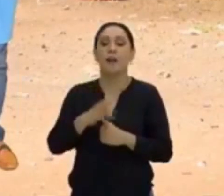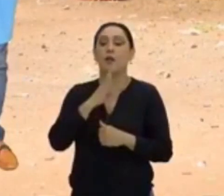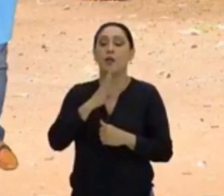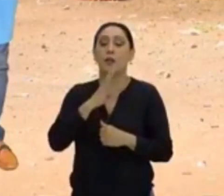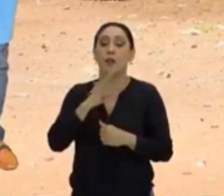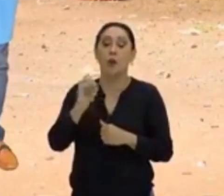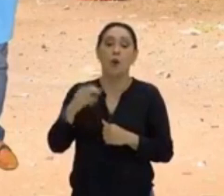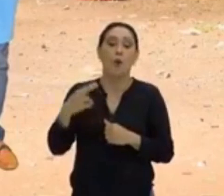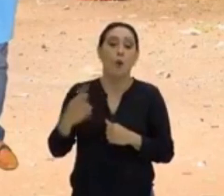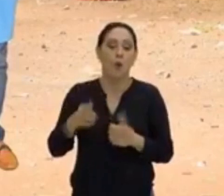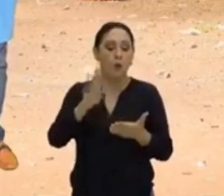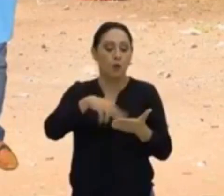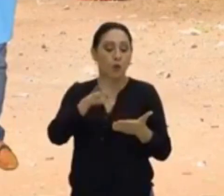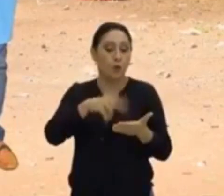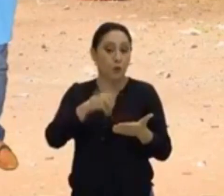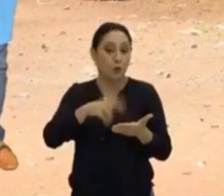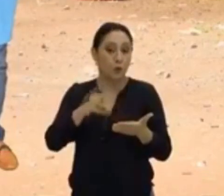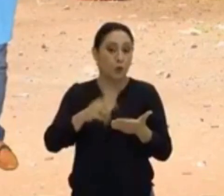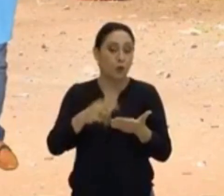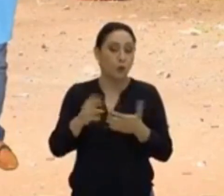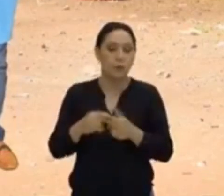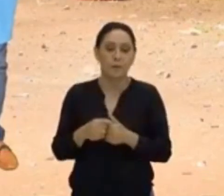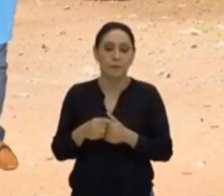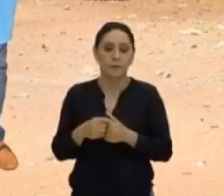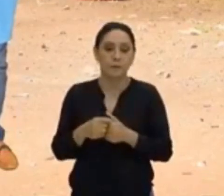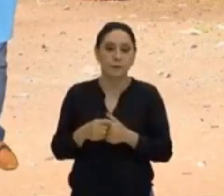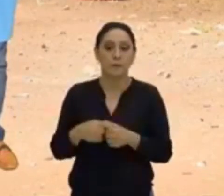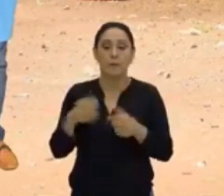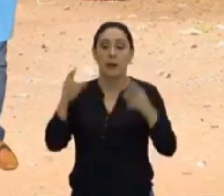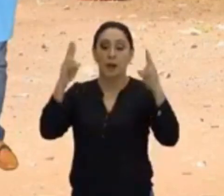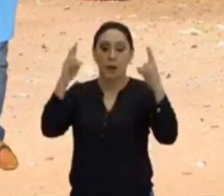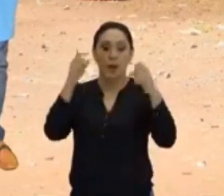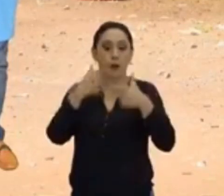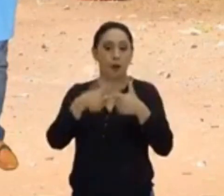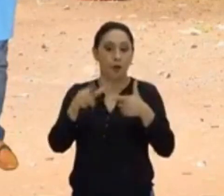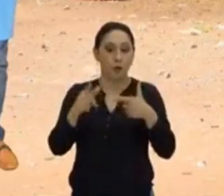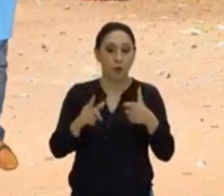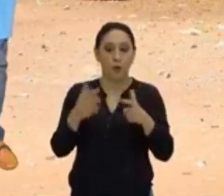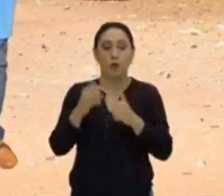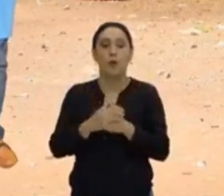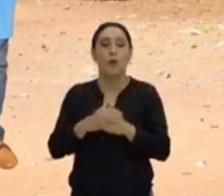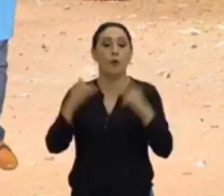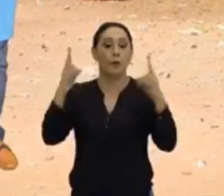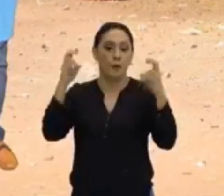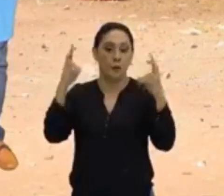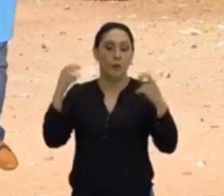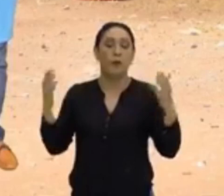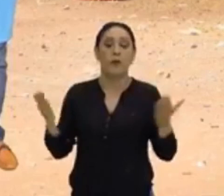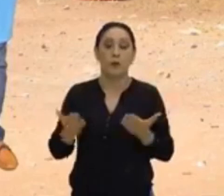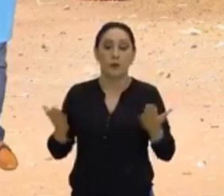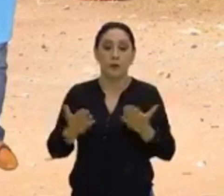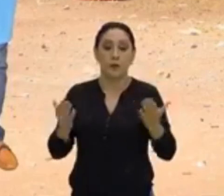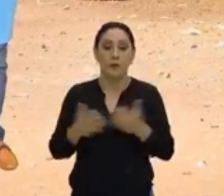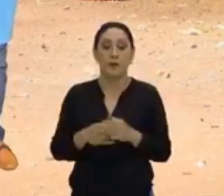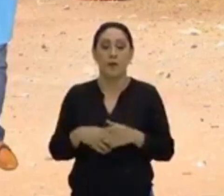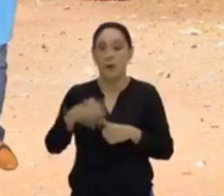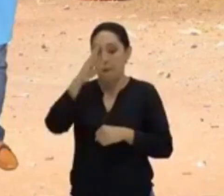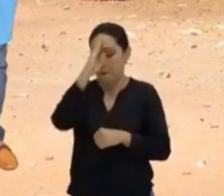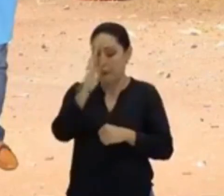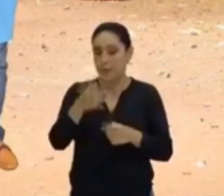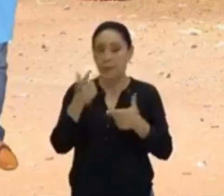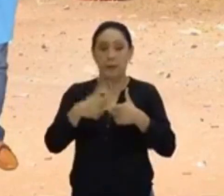tenha lido ou visto alguma coisa acerca da problemática que nós vamos tratar na aula de hoje, que são os principais